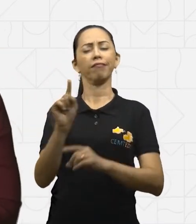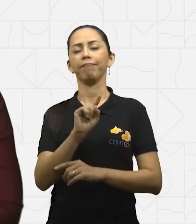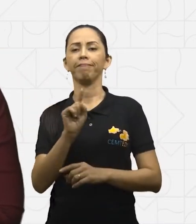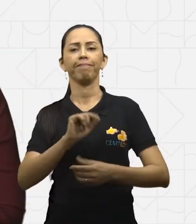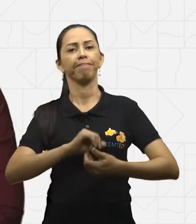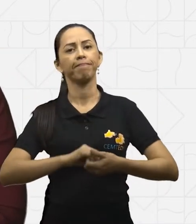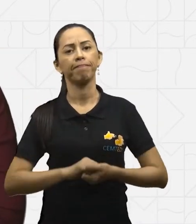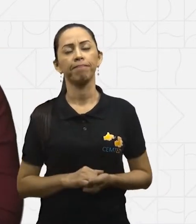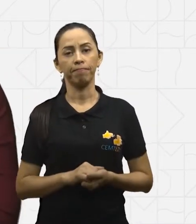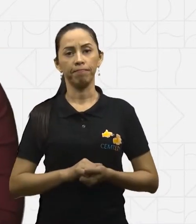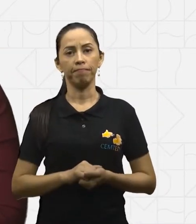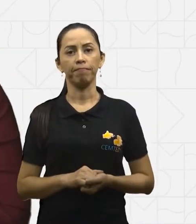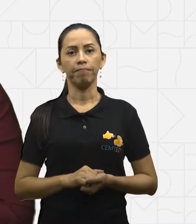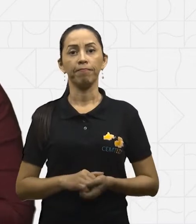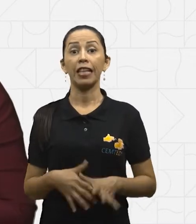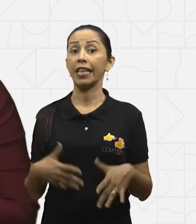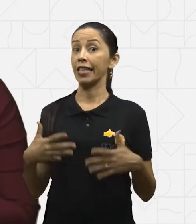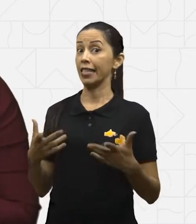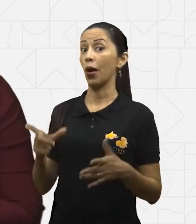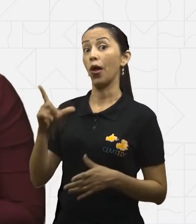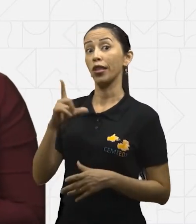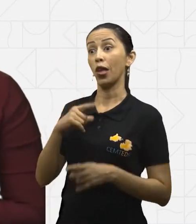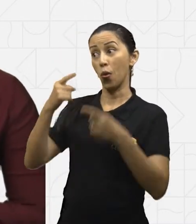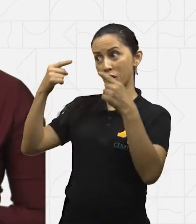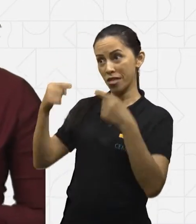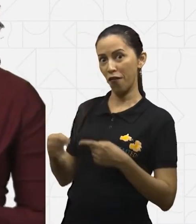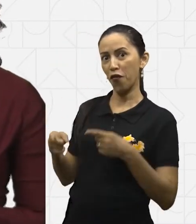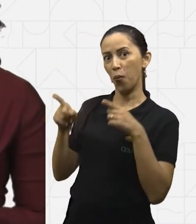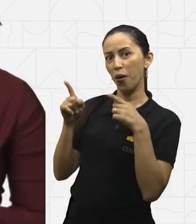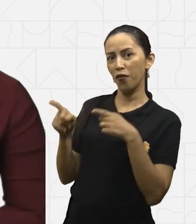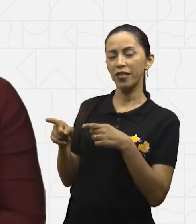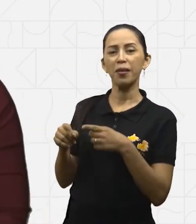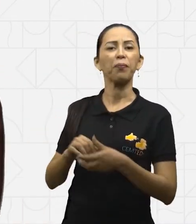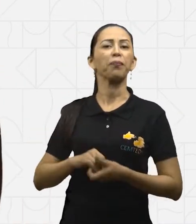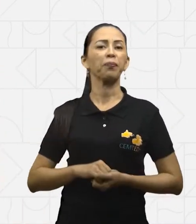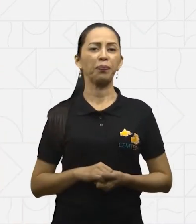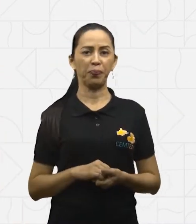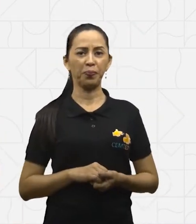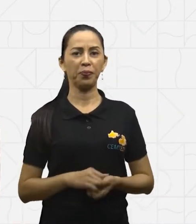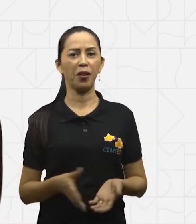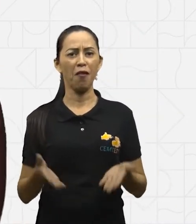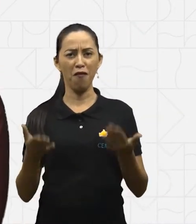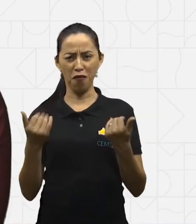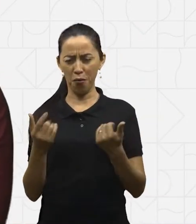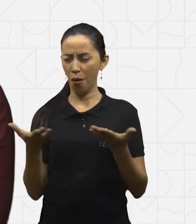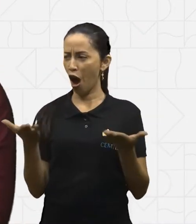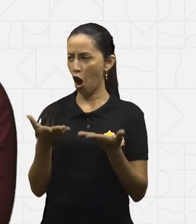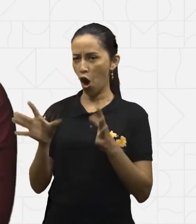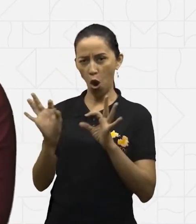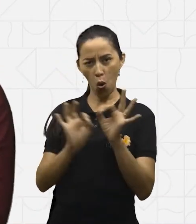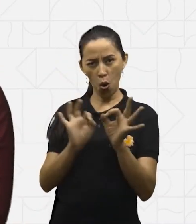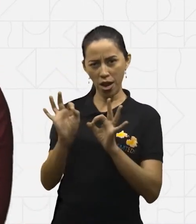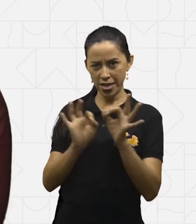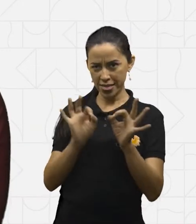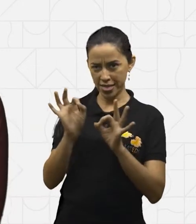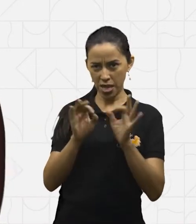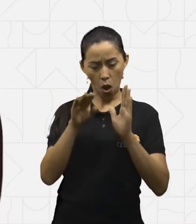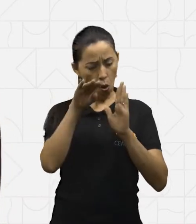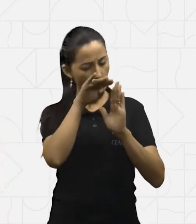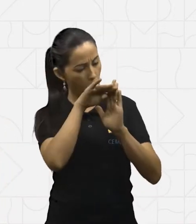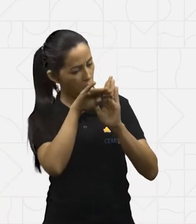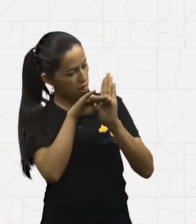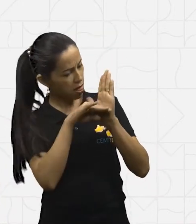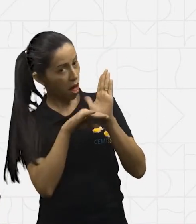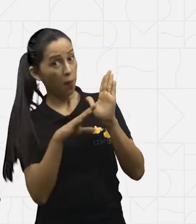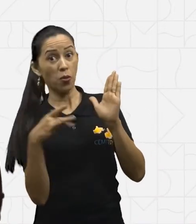você, doutora Rayane. Vamos montar um cardápio saudável com produtos baratos da região norte do Brasil?